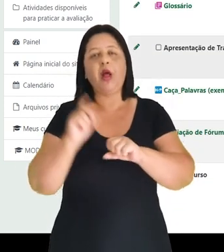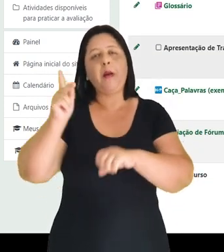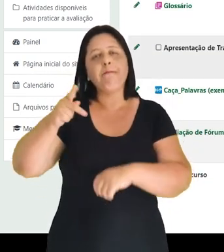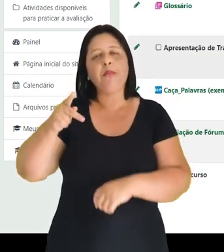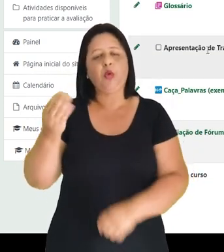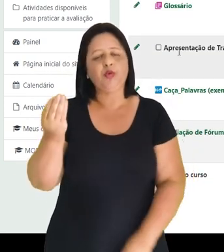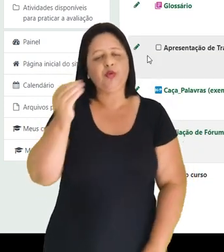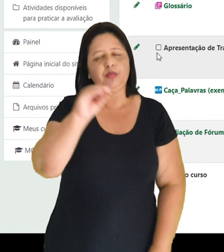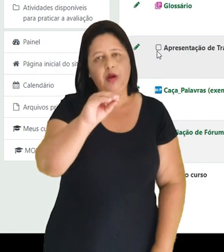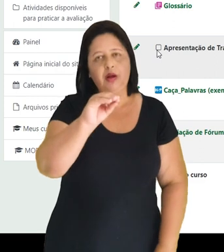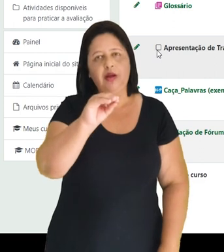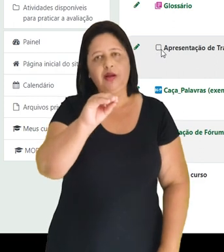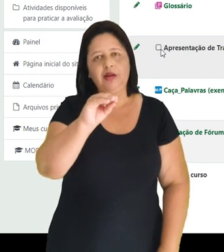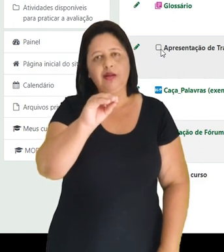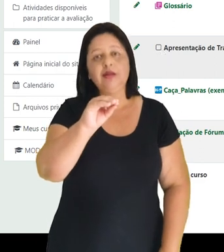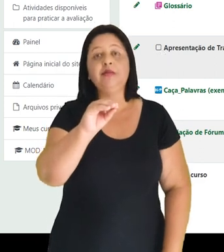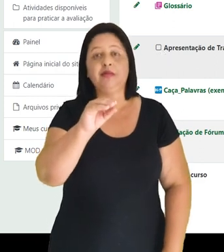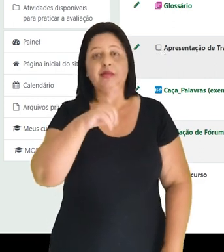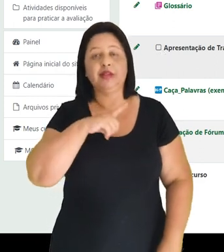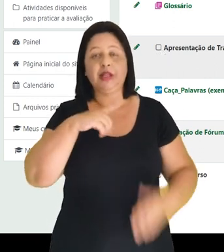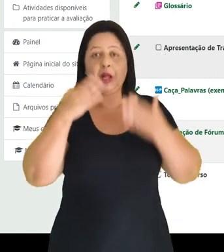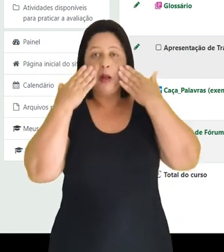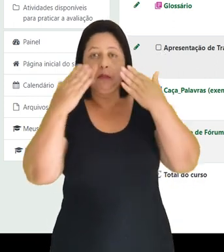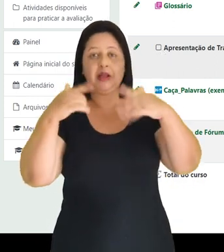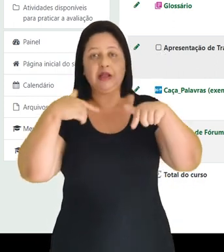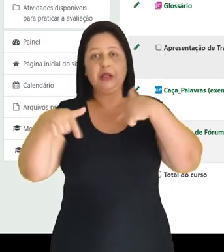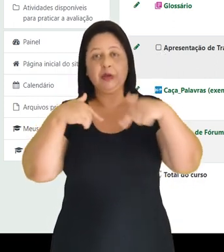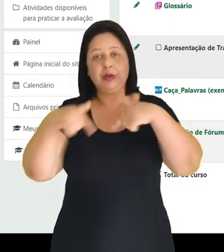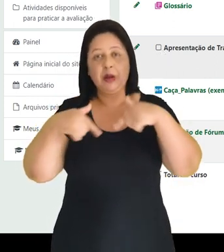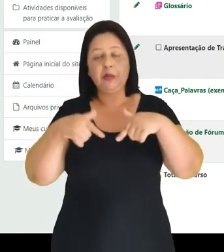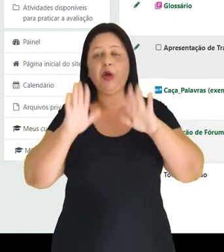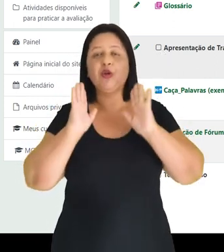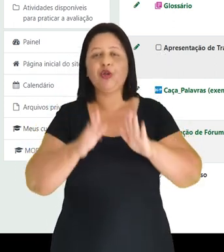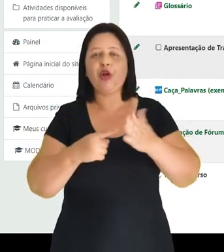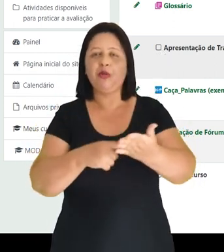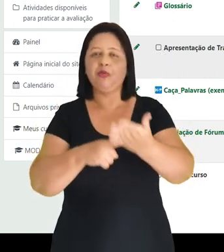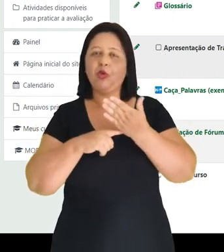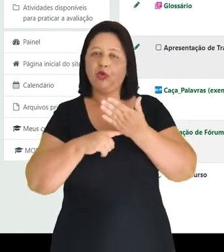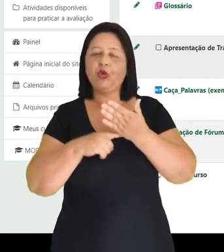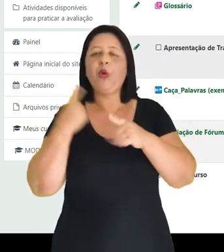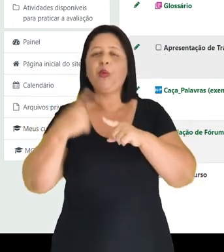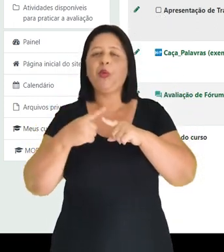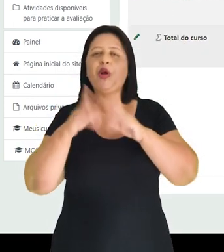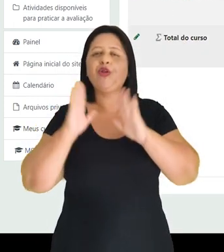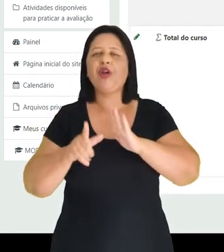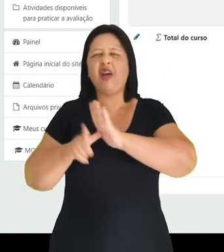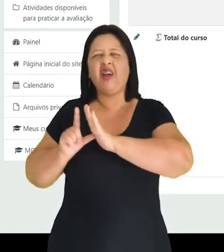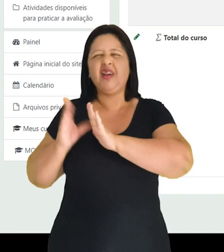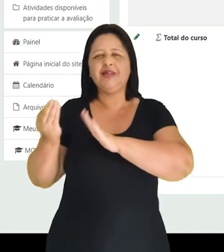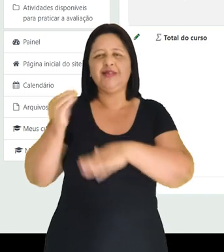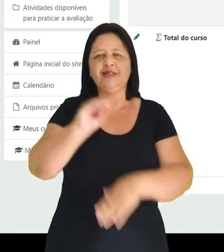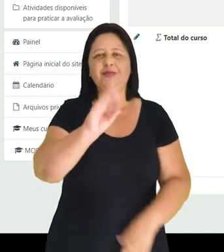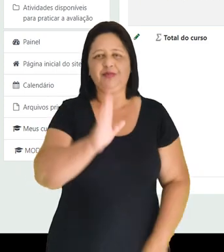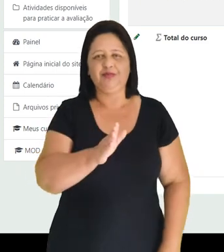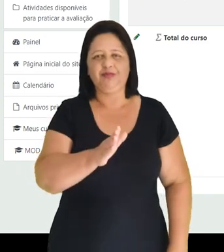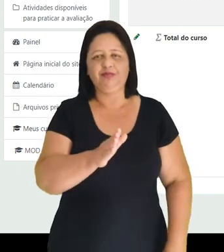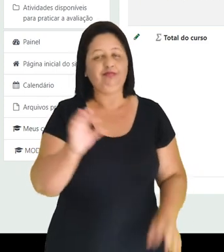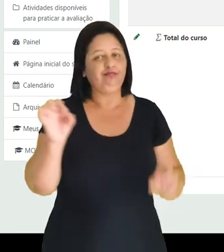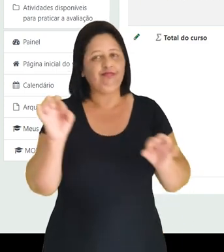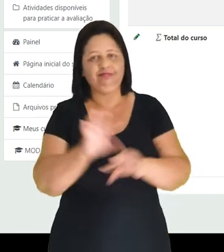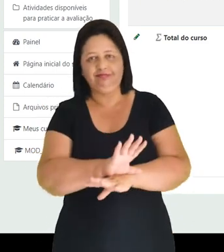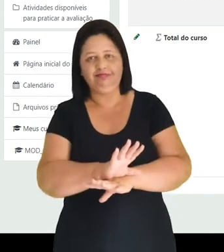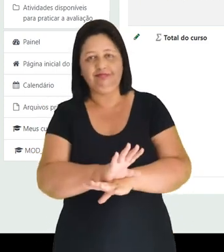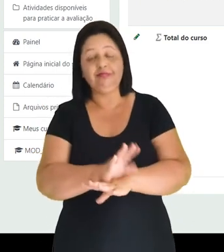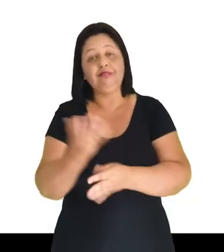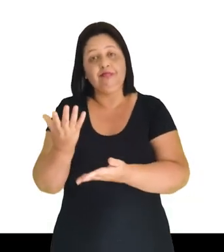aquele item de notas, que foi aqui a apresentação de trabalho, que já está aparecendo aqui, porque eu já lancei. E tudo certo. No